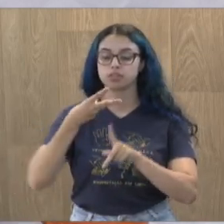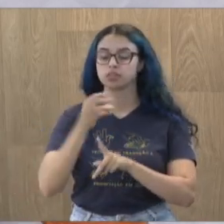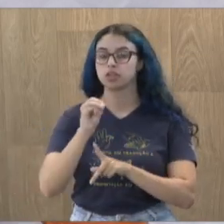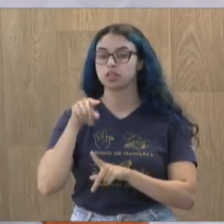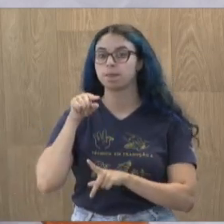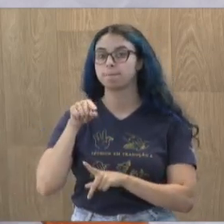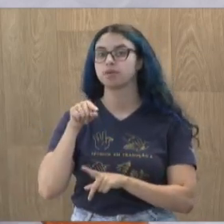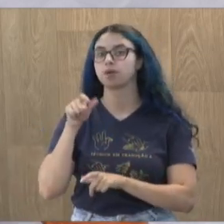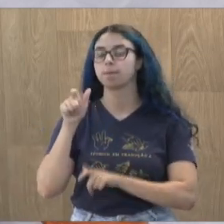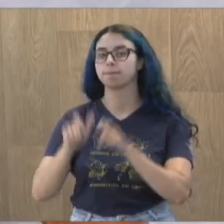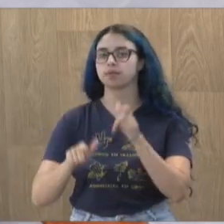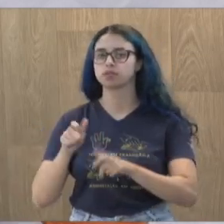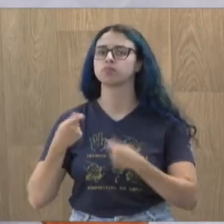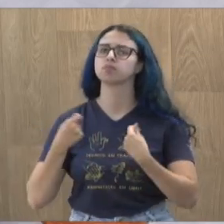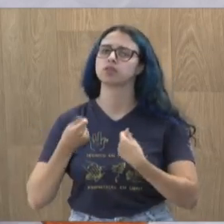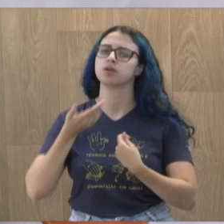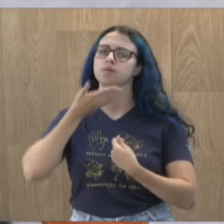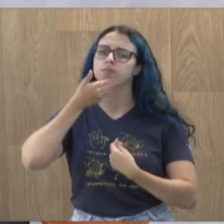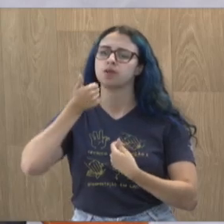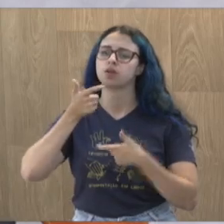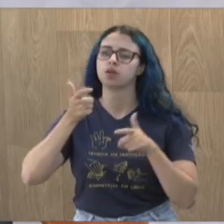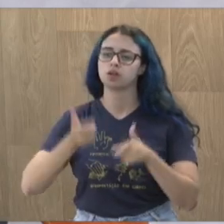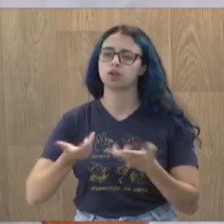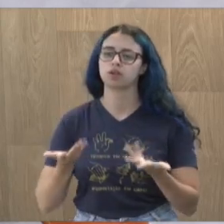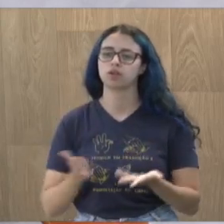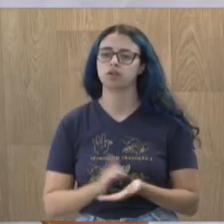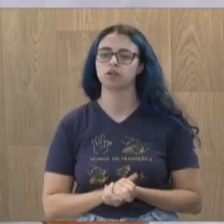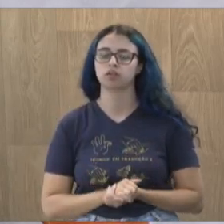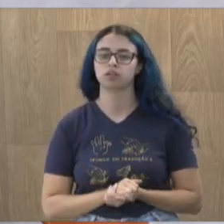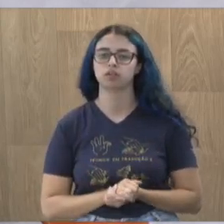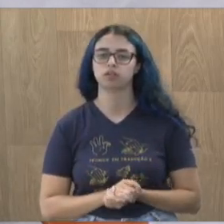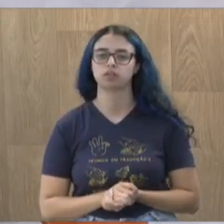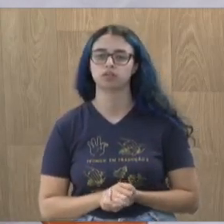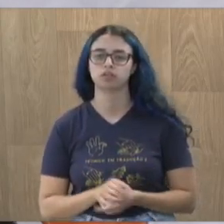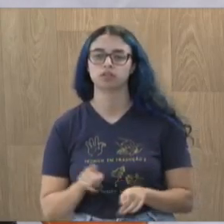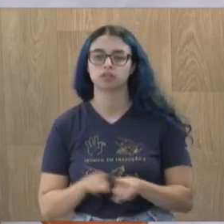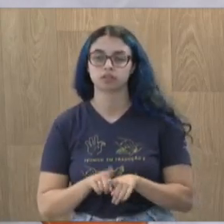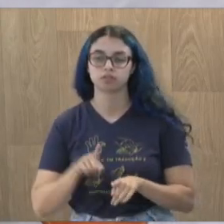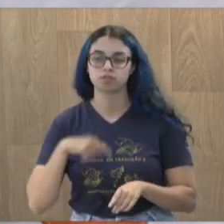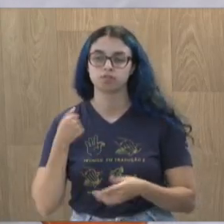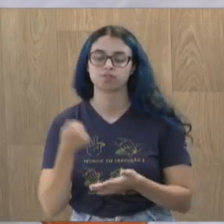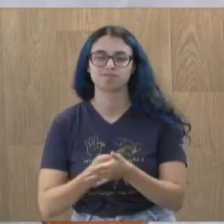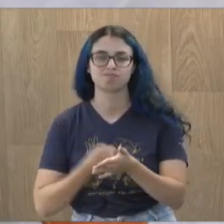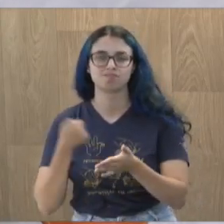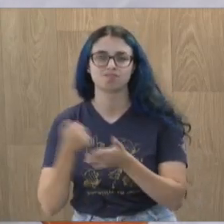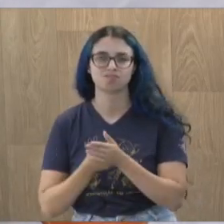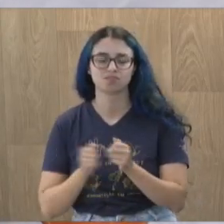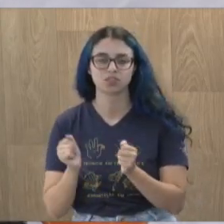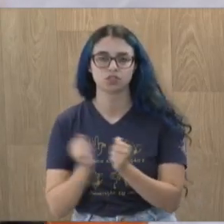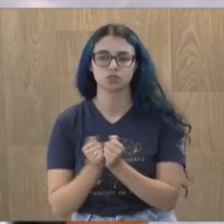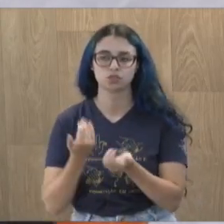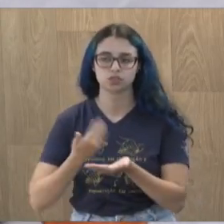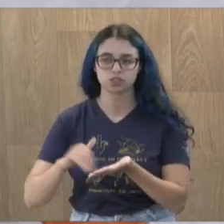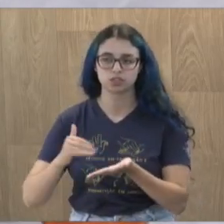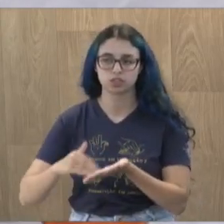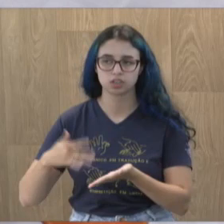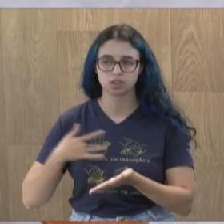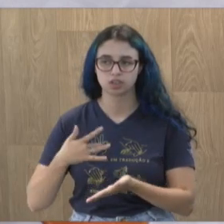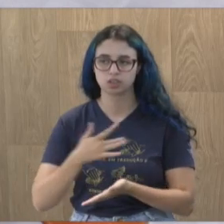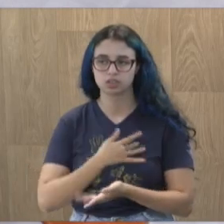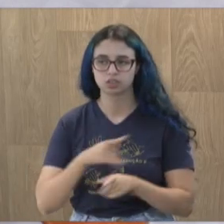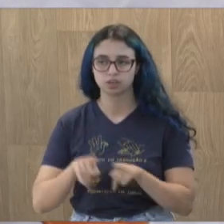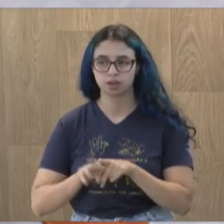gente tem que melhorar aquele local. Além de melhorar aquele local ali, a gente também está lutando, junto com o secretário de saúde, junto com o parceiro, nosso